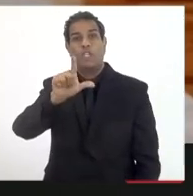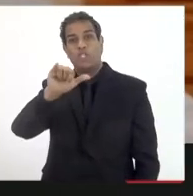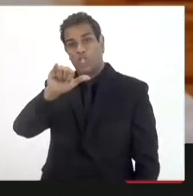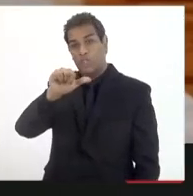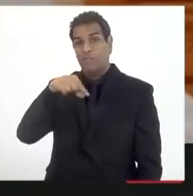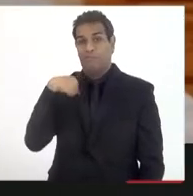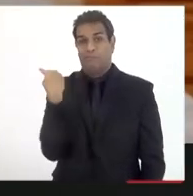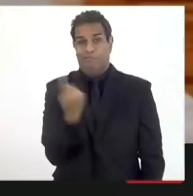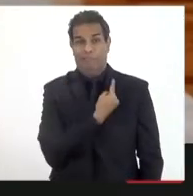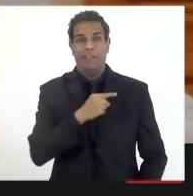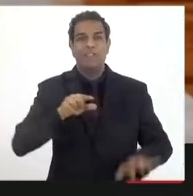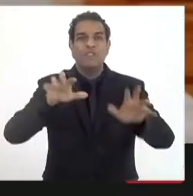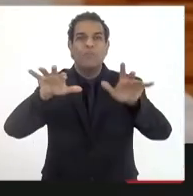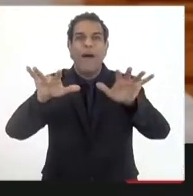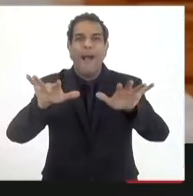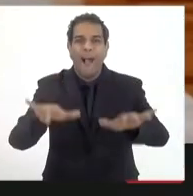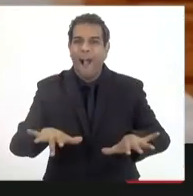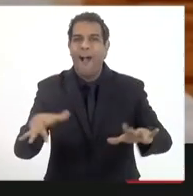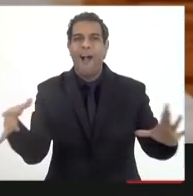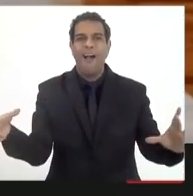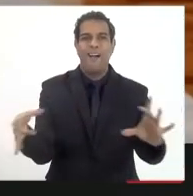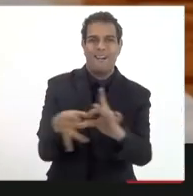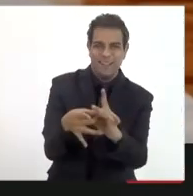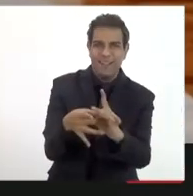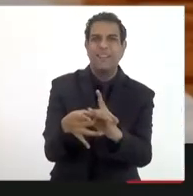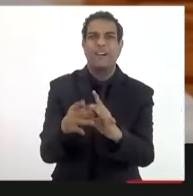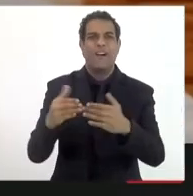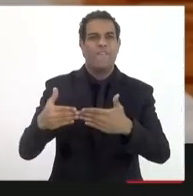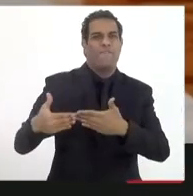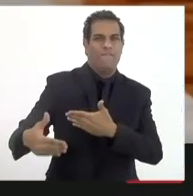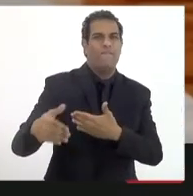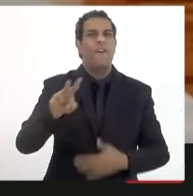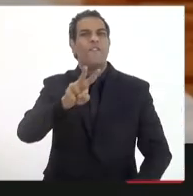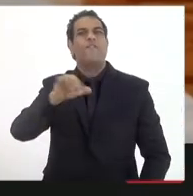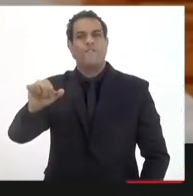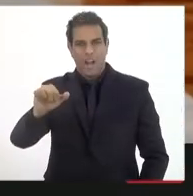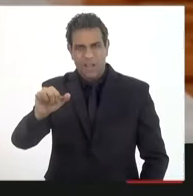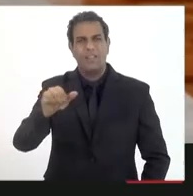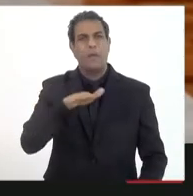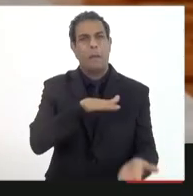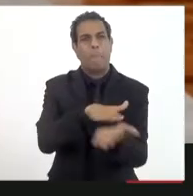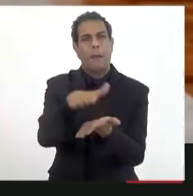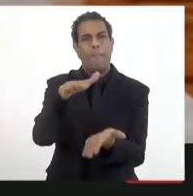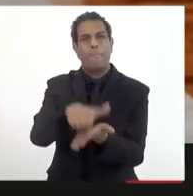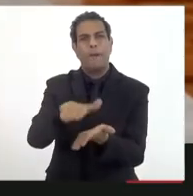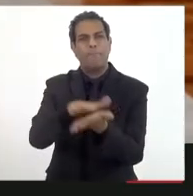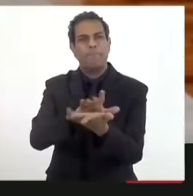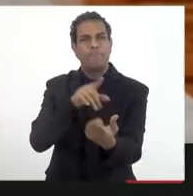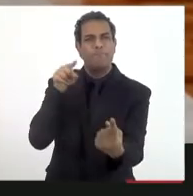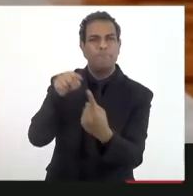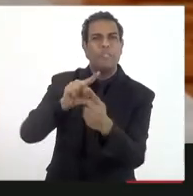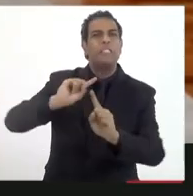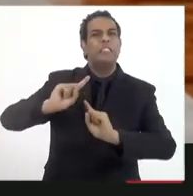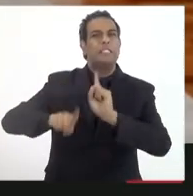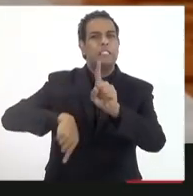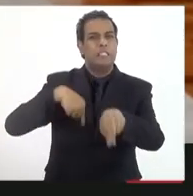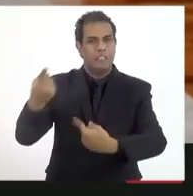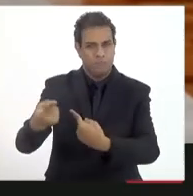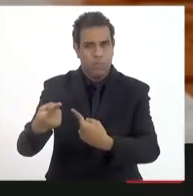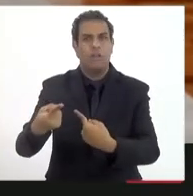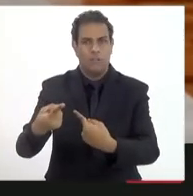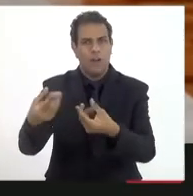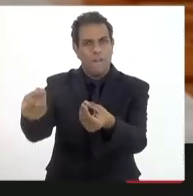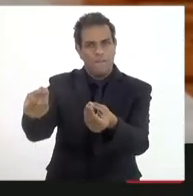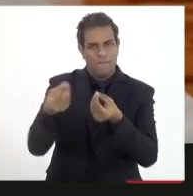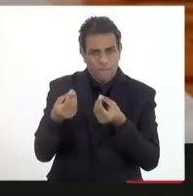construindo um texto independente da participação aqui, muito breve, de todas e todos, mas que nós depois vamos receber